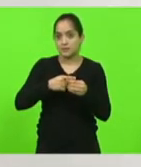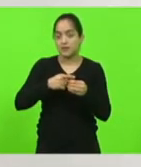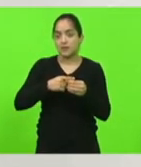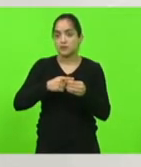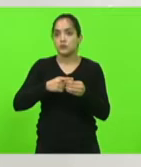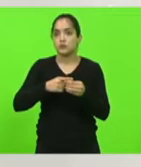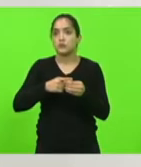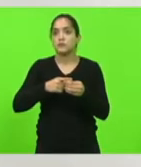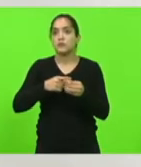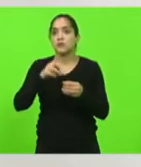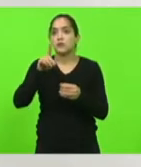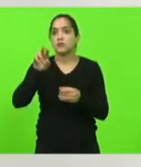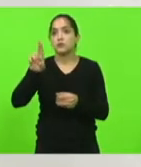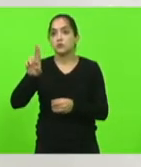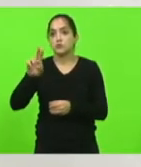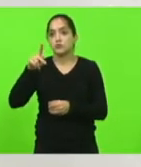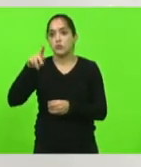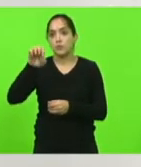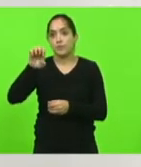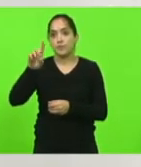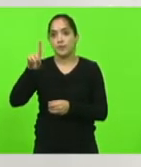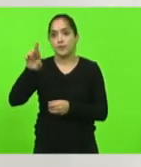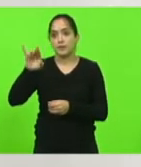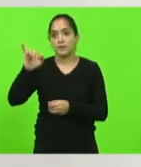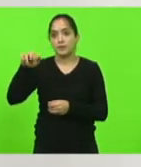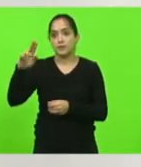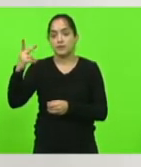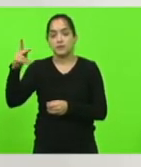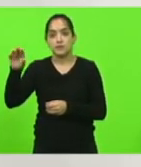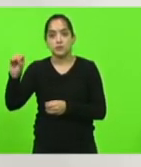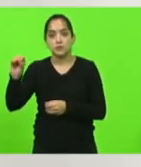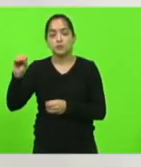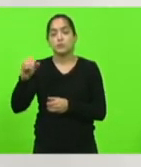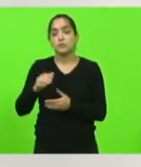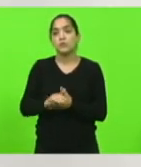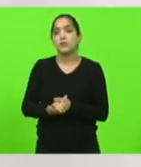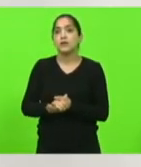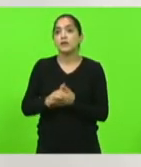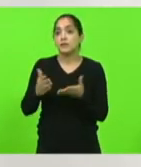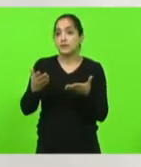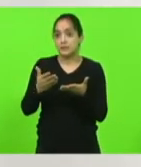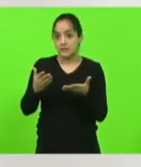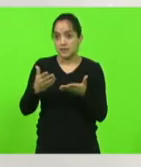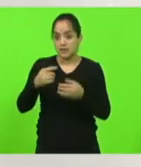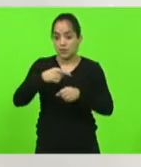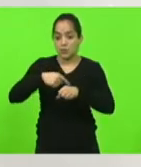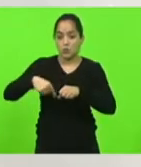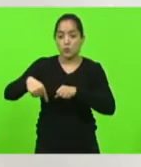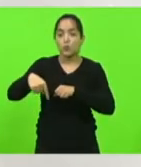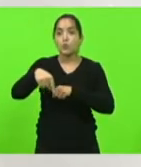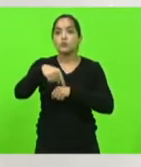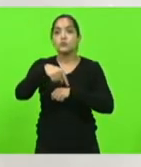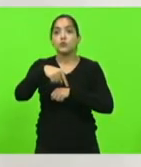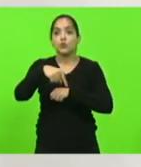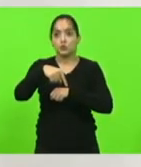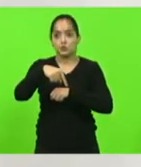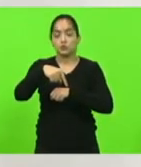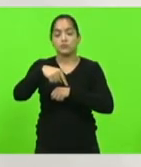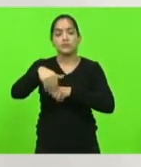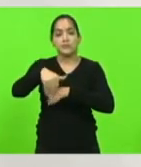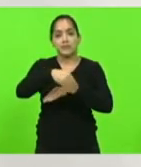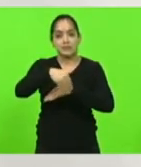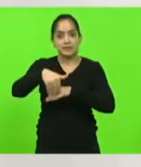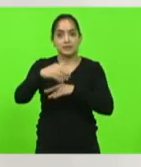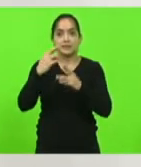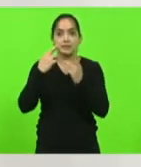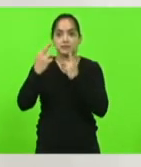reivindicação para a Secretaria de Infraestrutura que é o contorno desta rodovia que vem lá